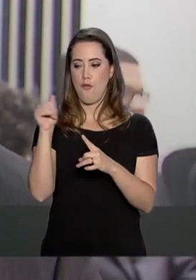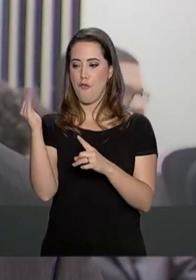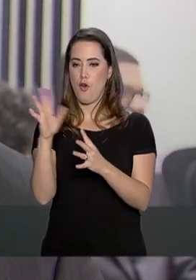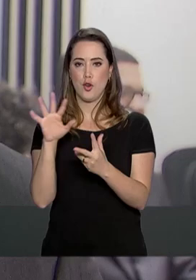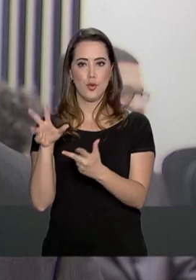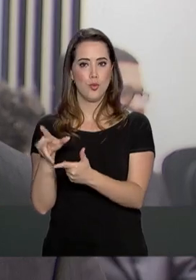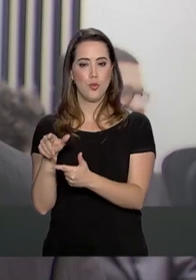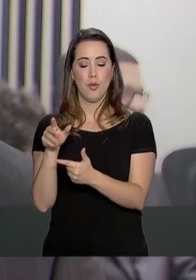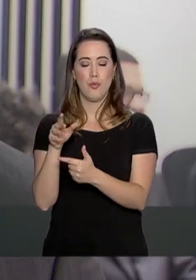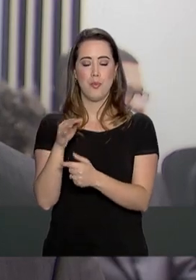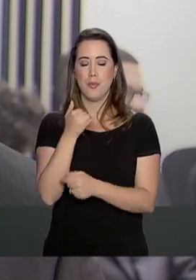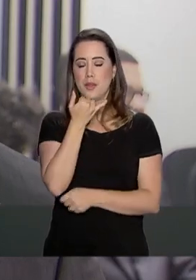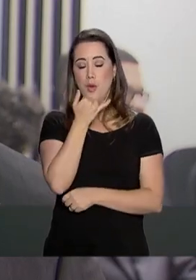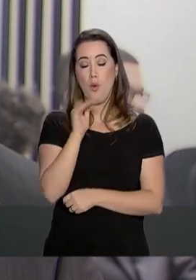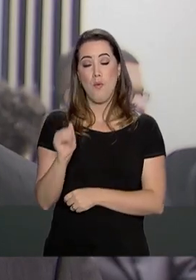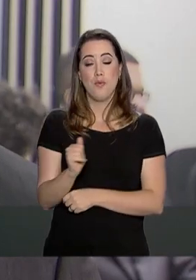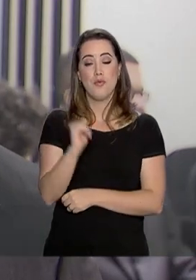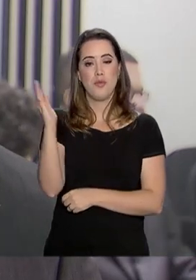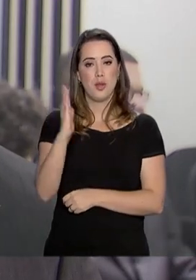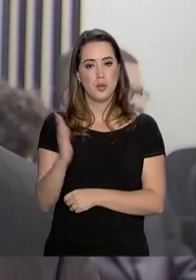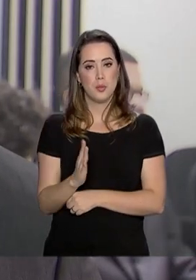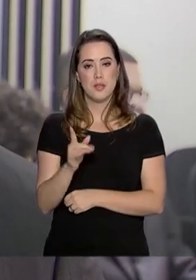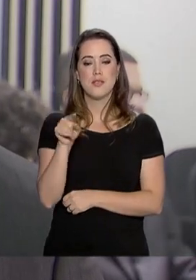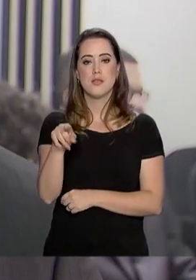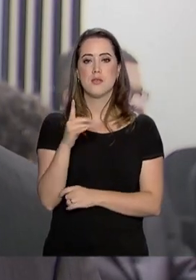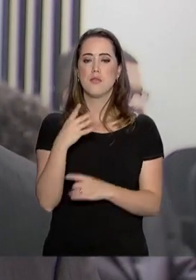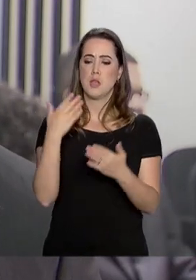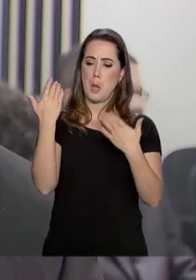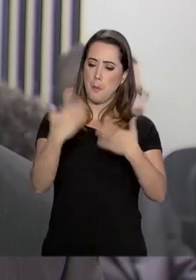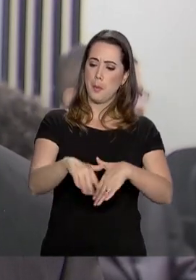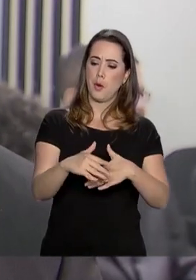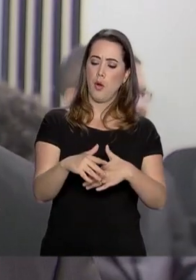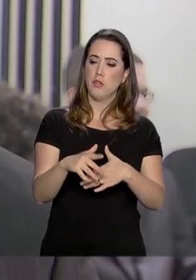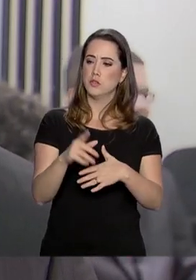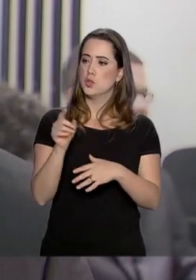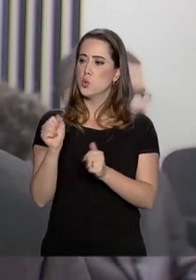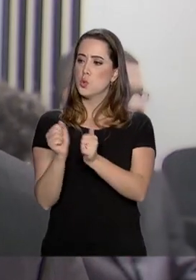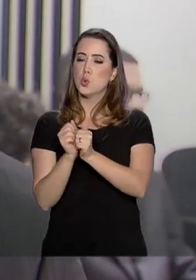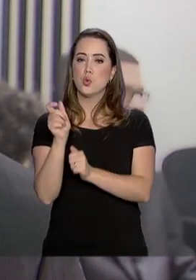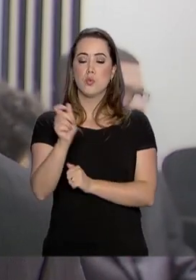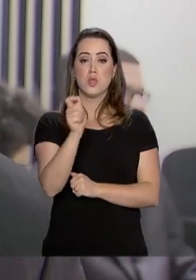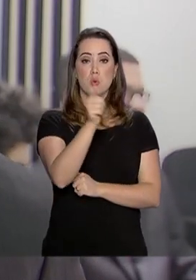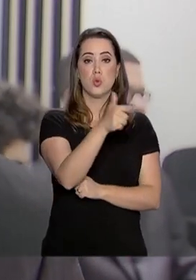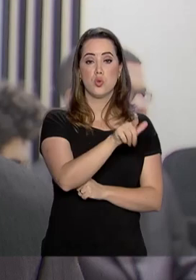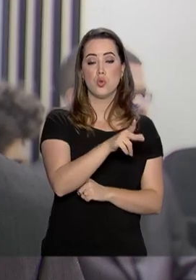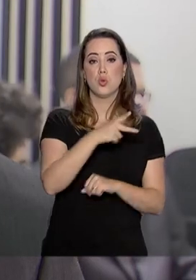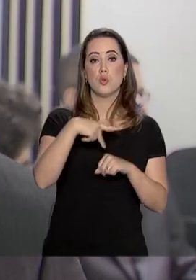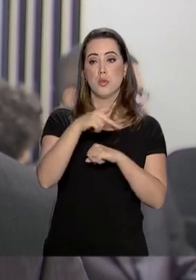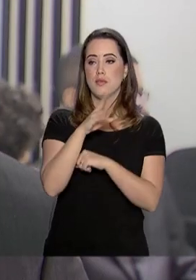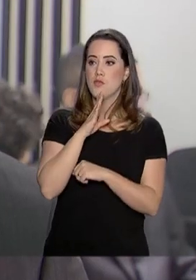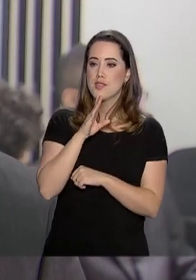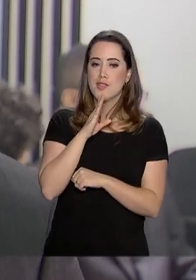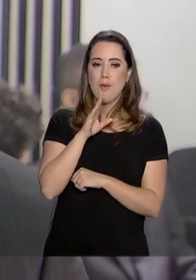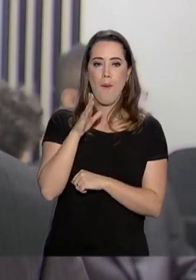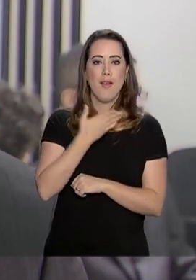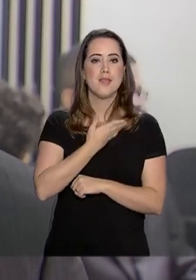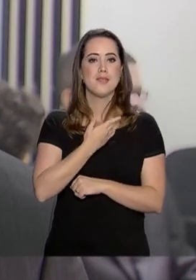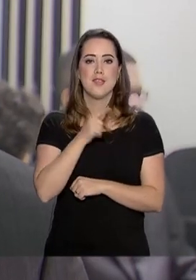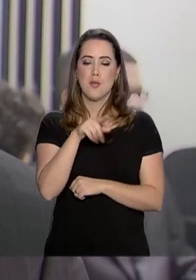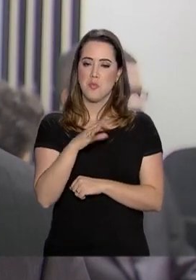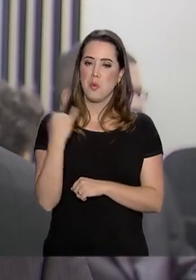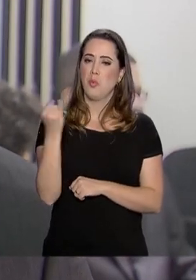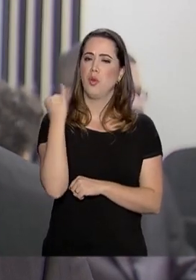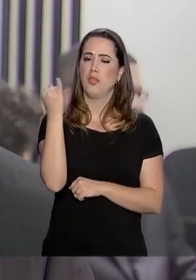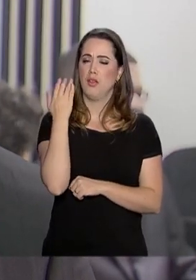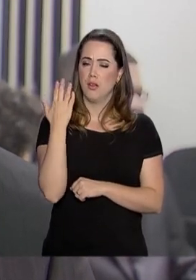porque você, além de estar fazendo uma prova competindo com pessoas de outros países, você conhece elas. E isso engrandece muito o seu